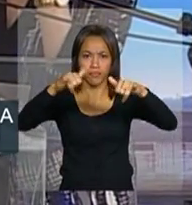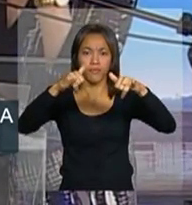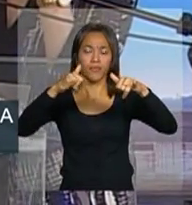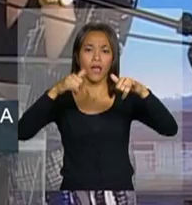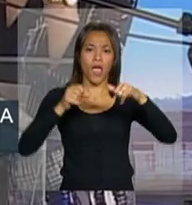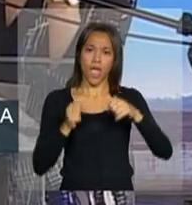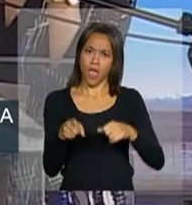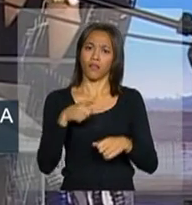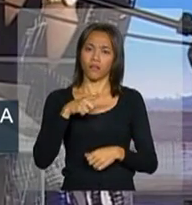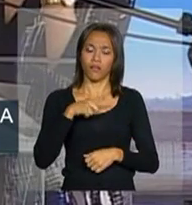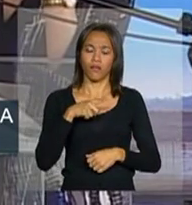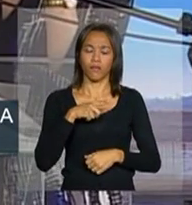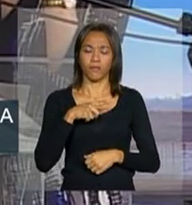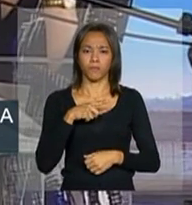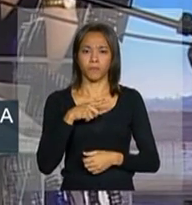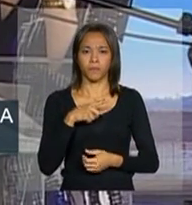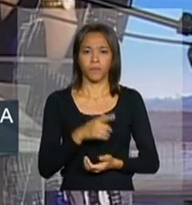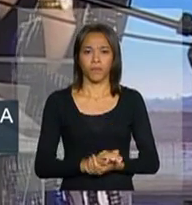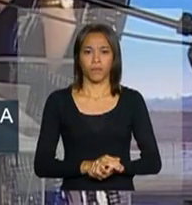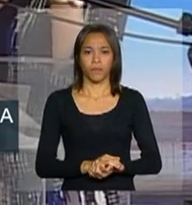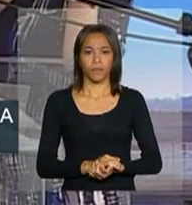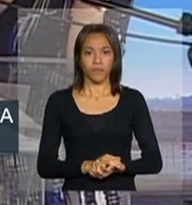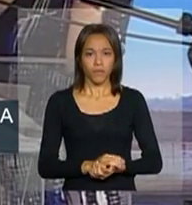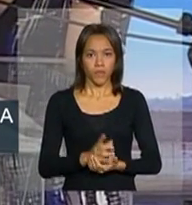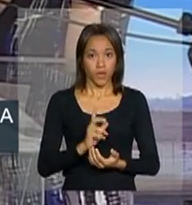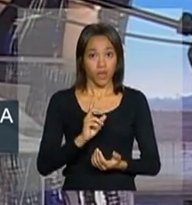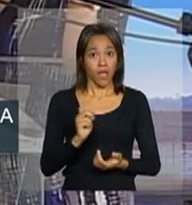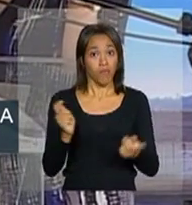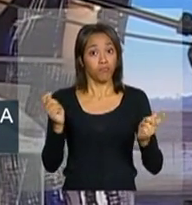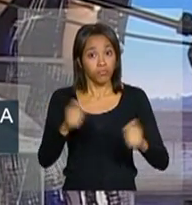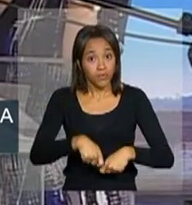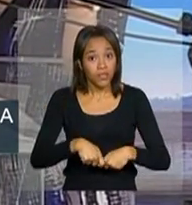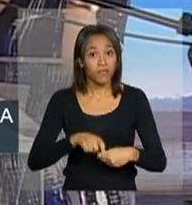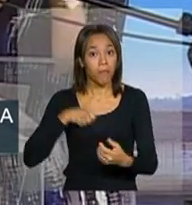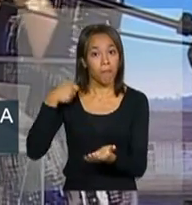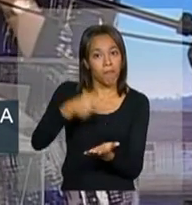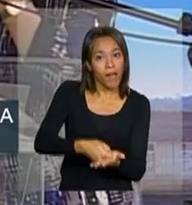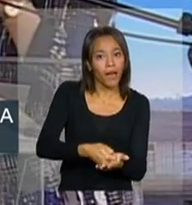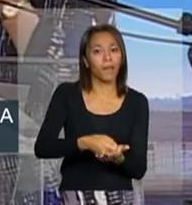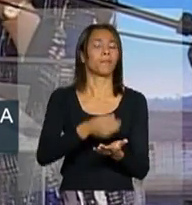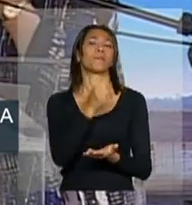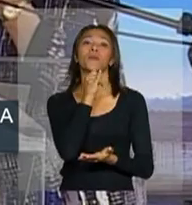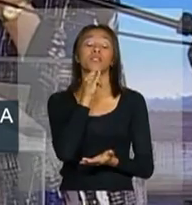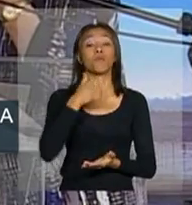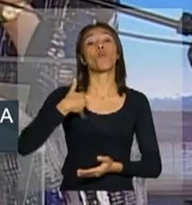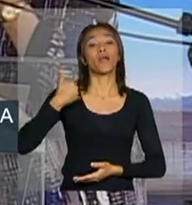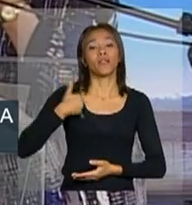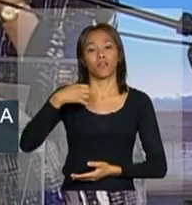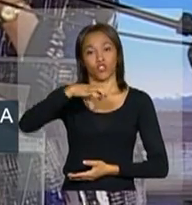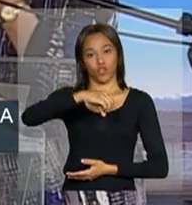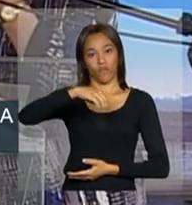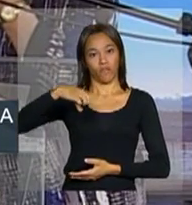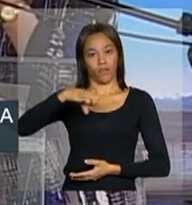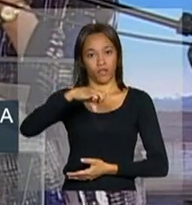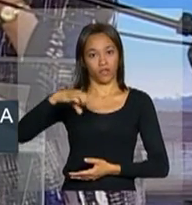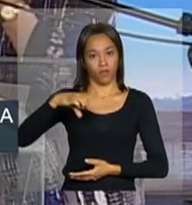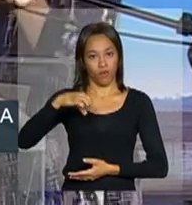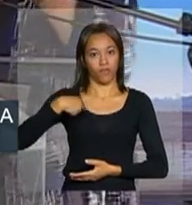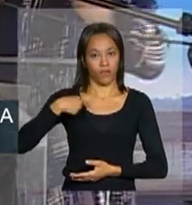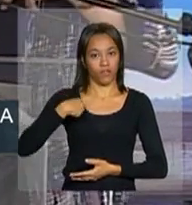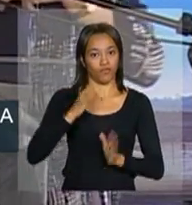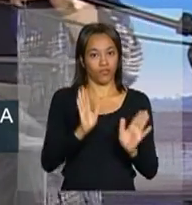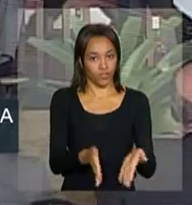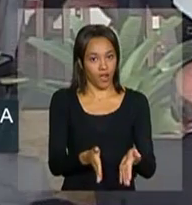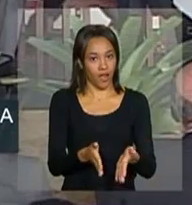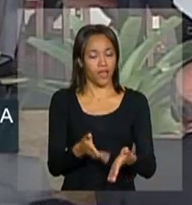que o pagamento por isso que está ali. Quando eu tiver 99 anos, não é, Maurício Barra?